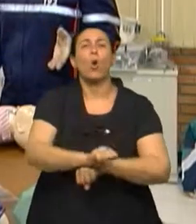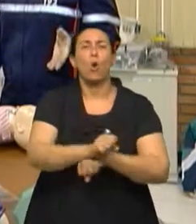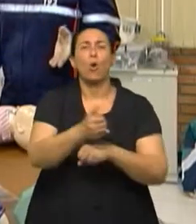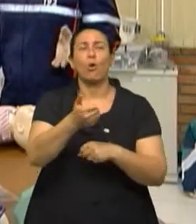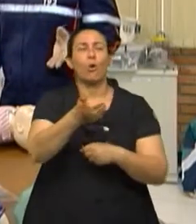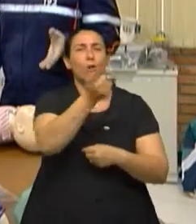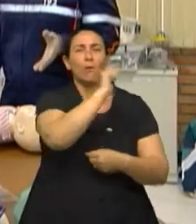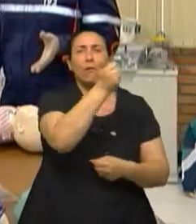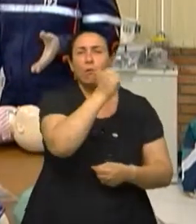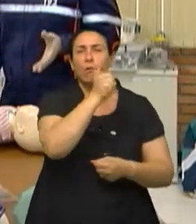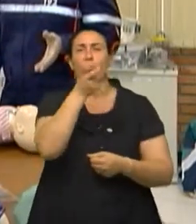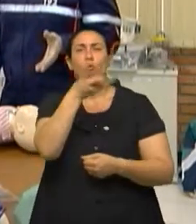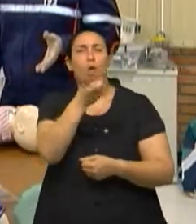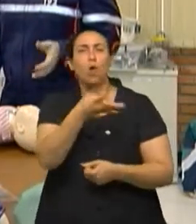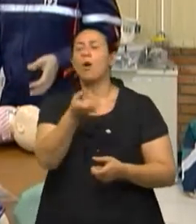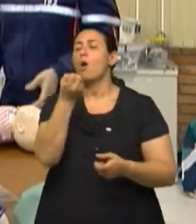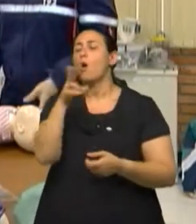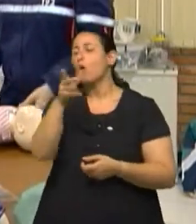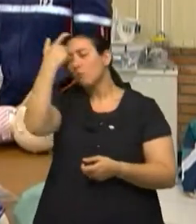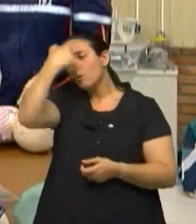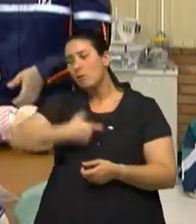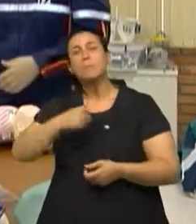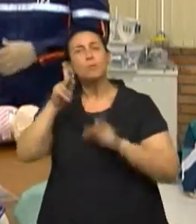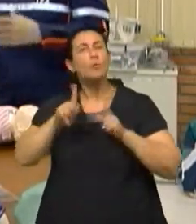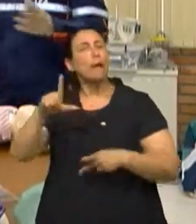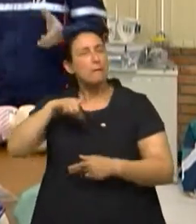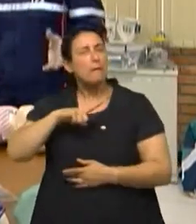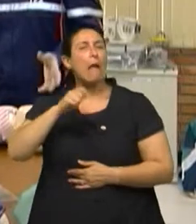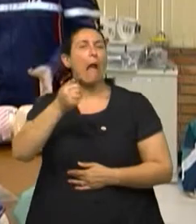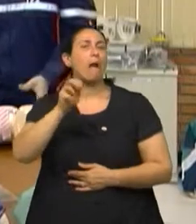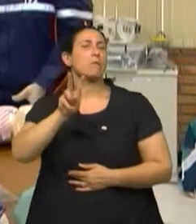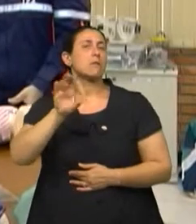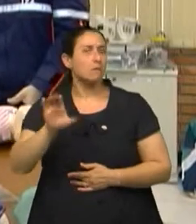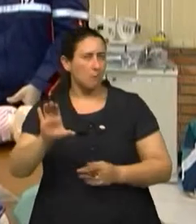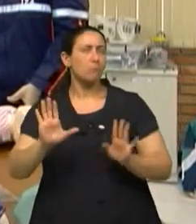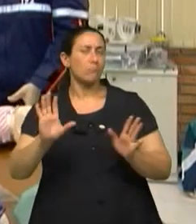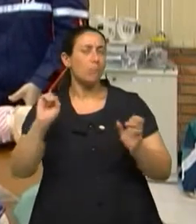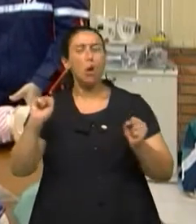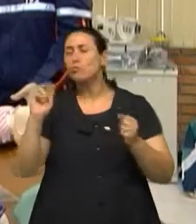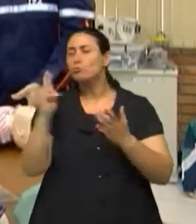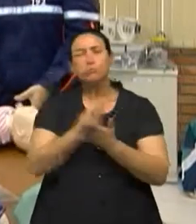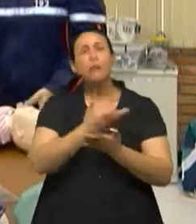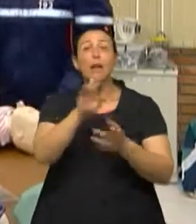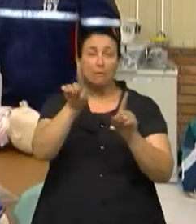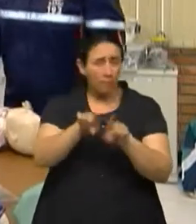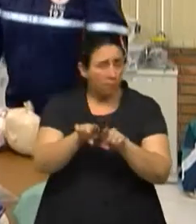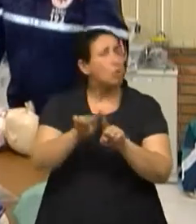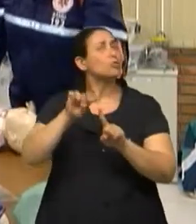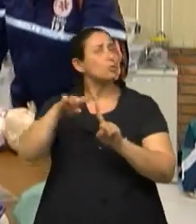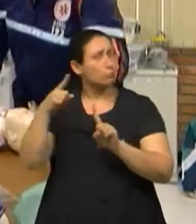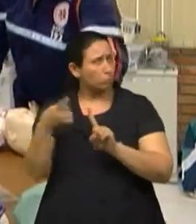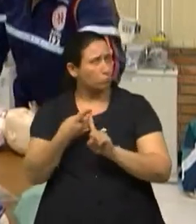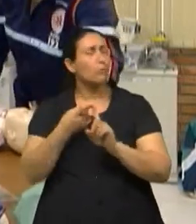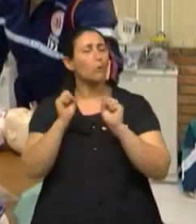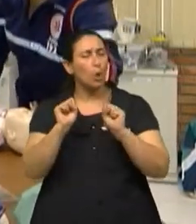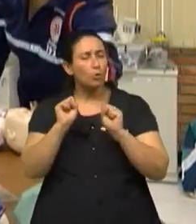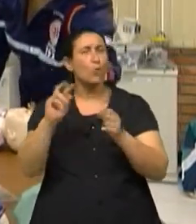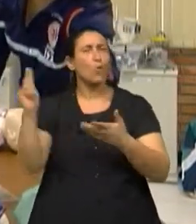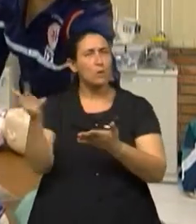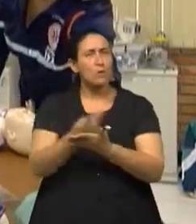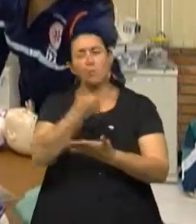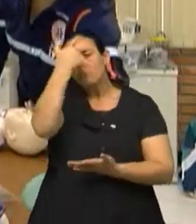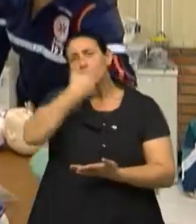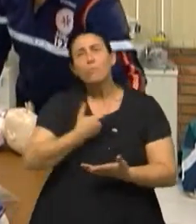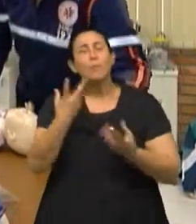AVC no adulto, um acidente vascular cerebral, ou qualquer outra causa. Na gestante também, eclâmpse é bastante uma doença, bastante